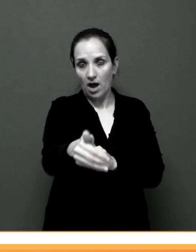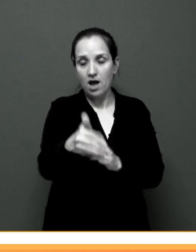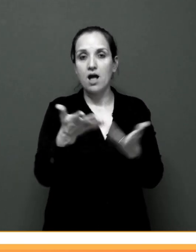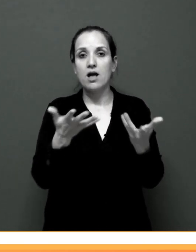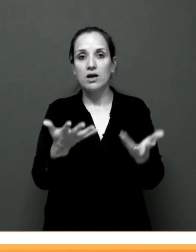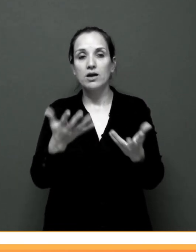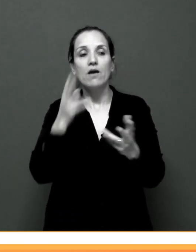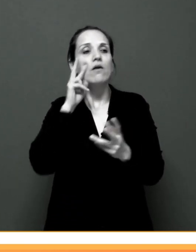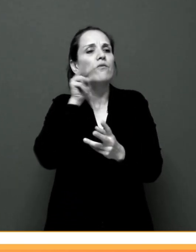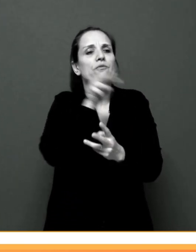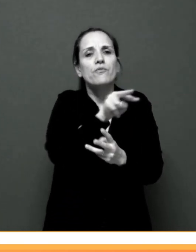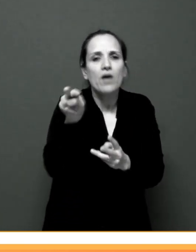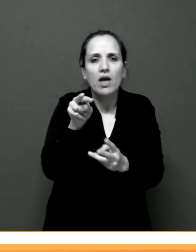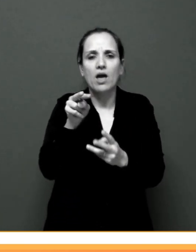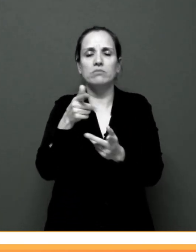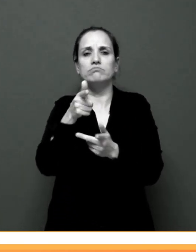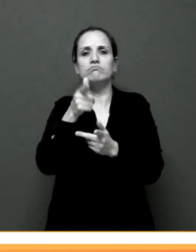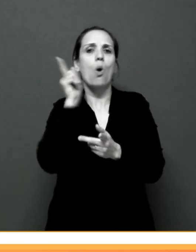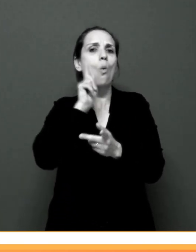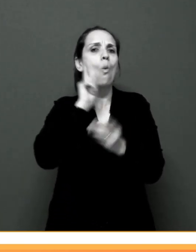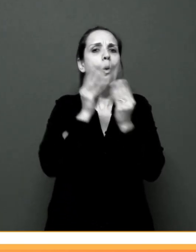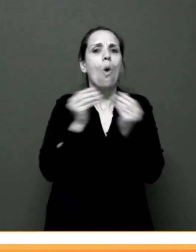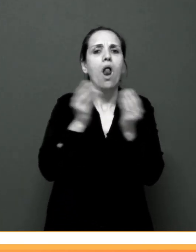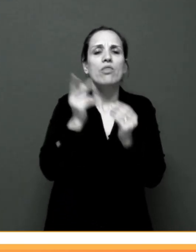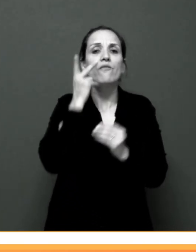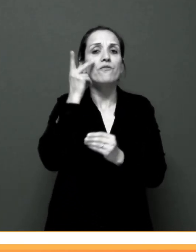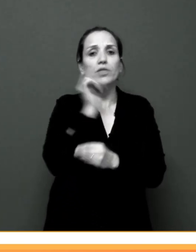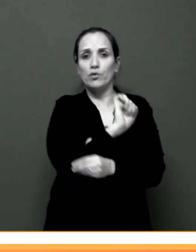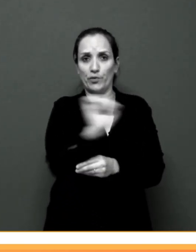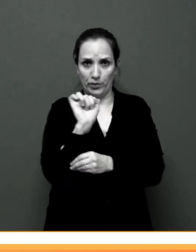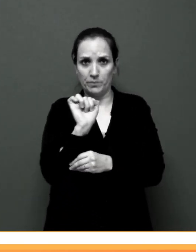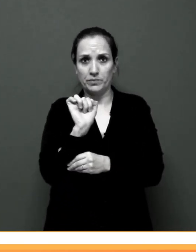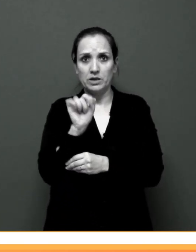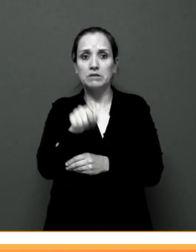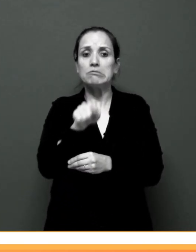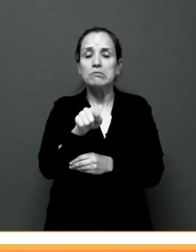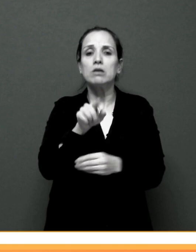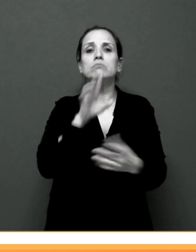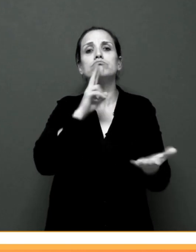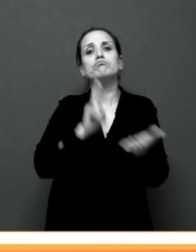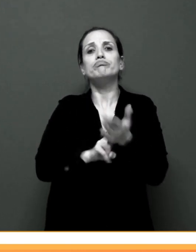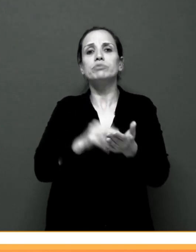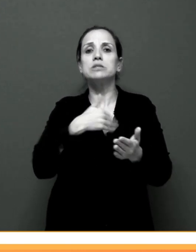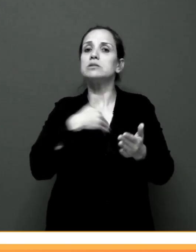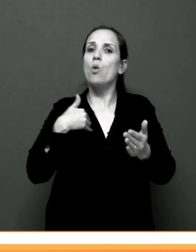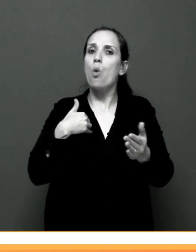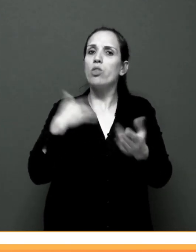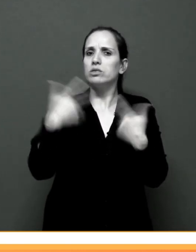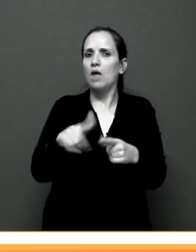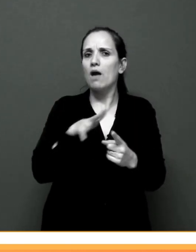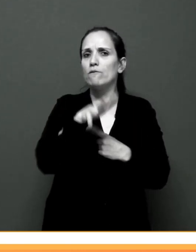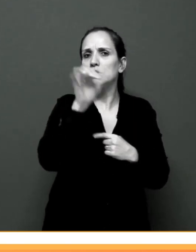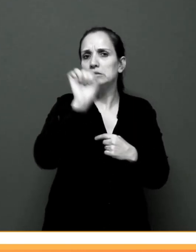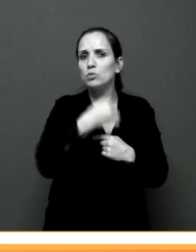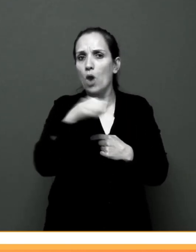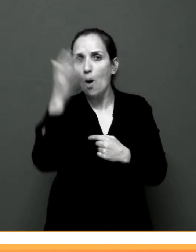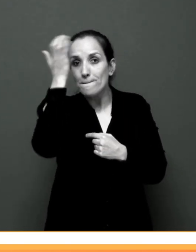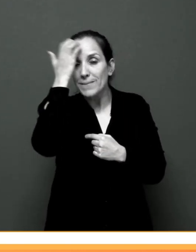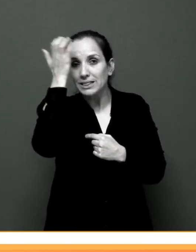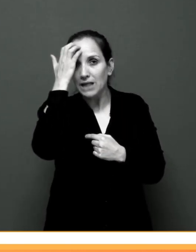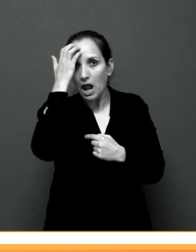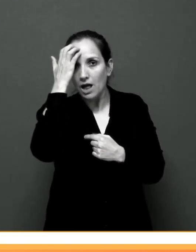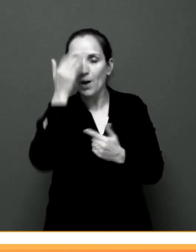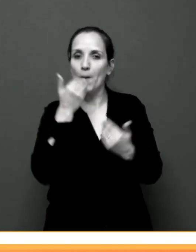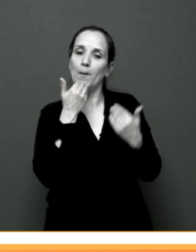para verificar a sua qualidade de vida e o quanto isso interfere na sua saúde mental. Muito